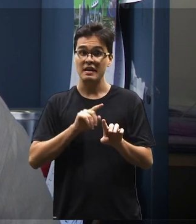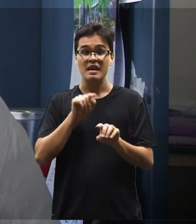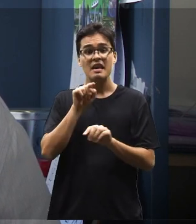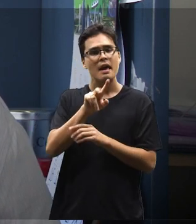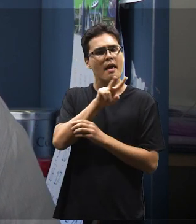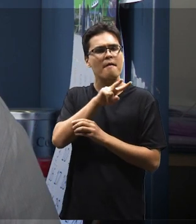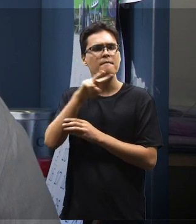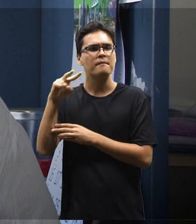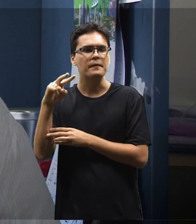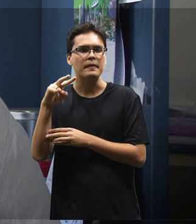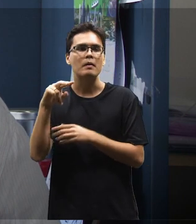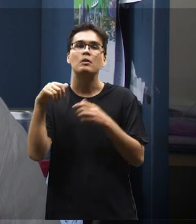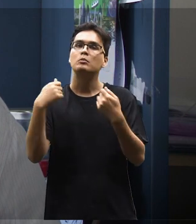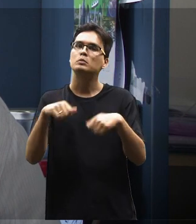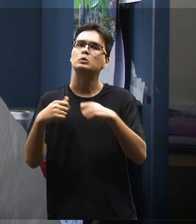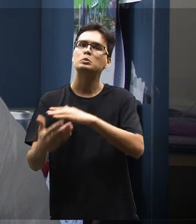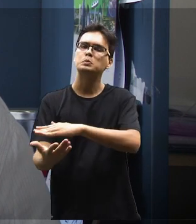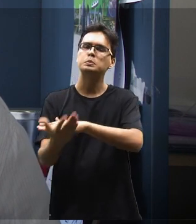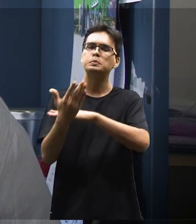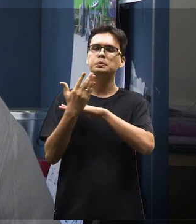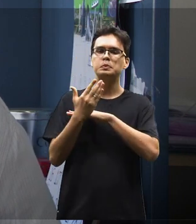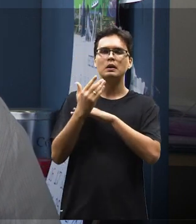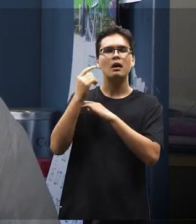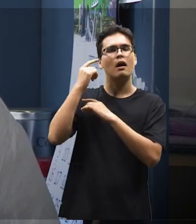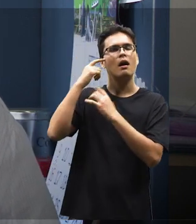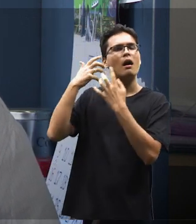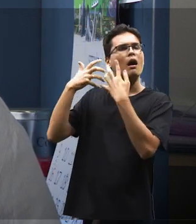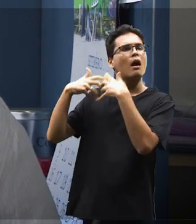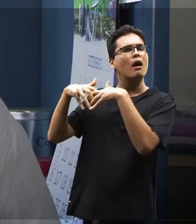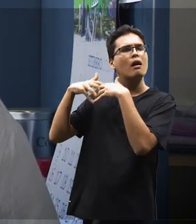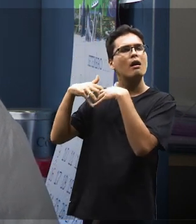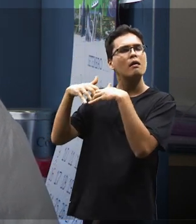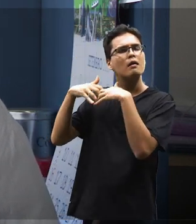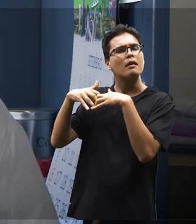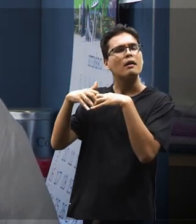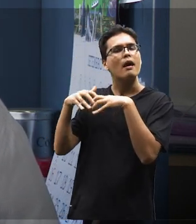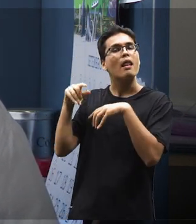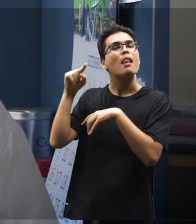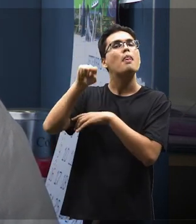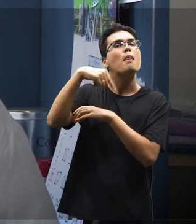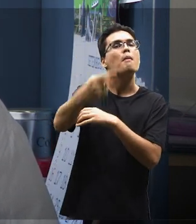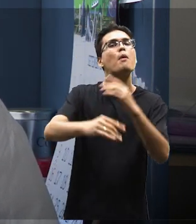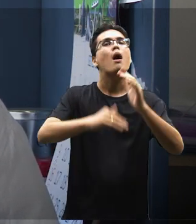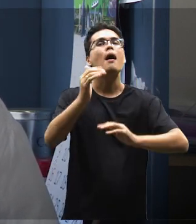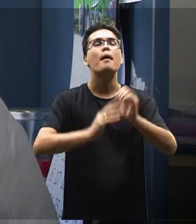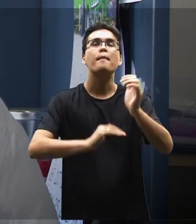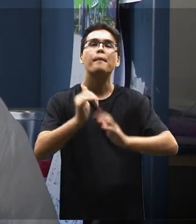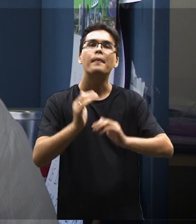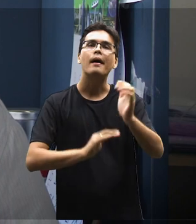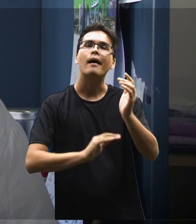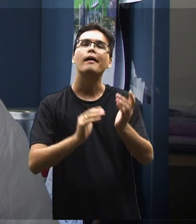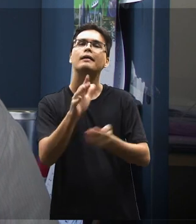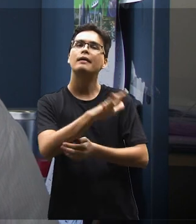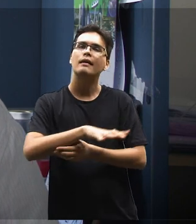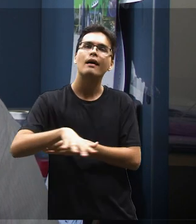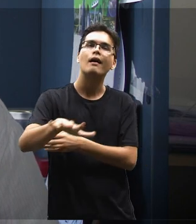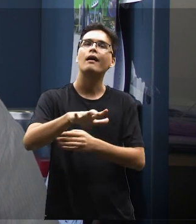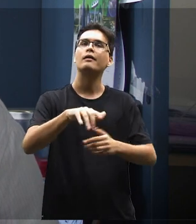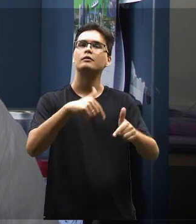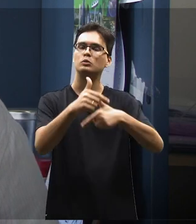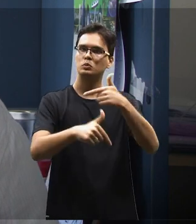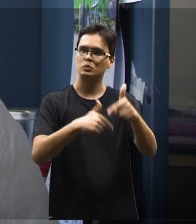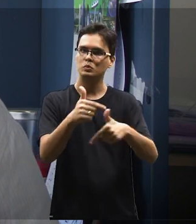sirva de referência reflexiva sobre as práticas que ele vai realizar nos diferentes